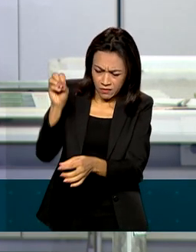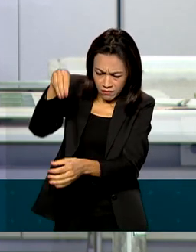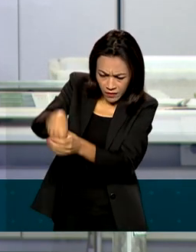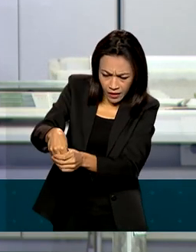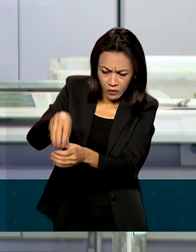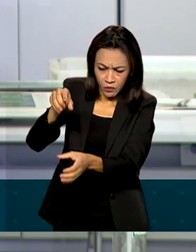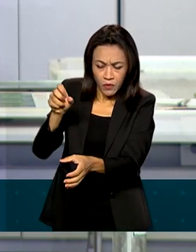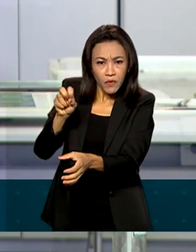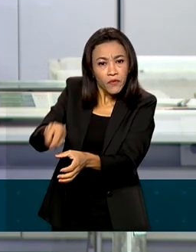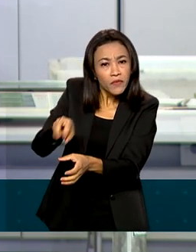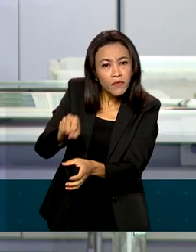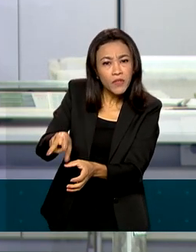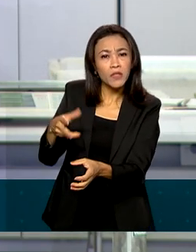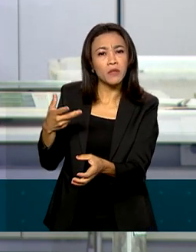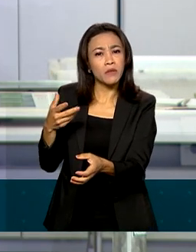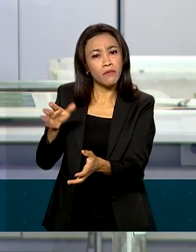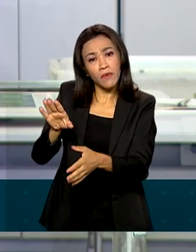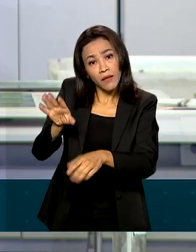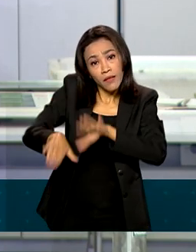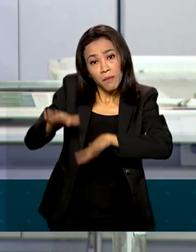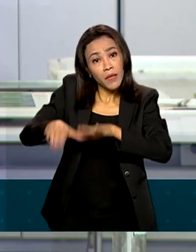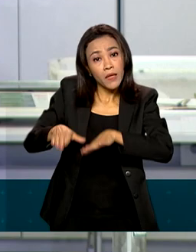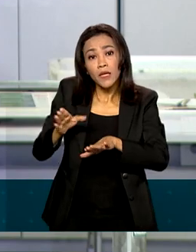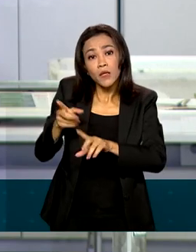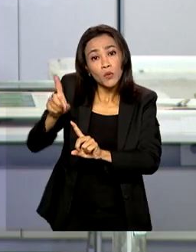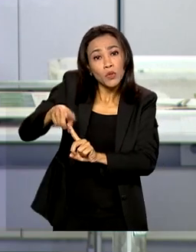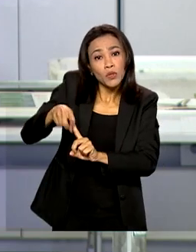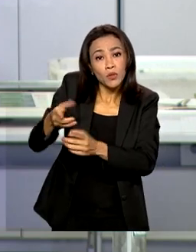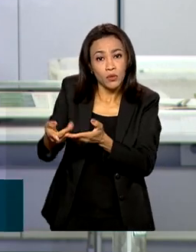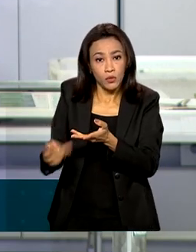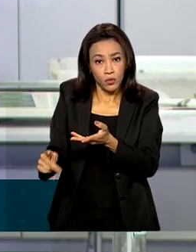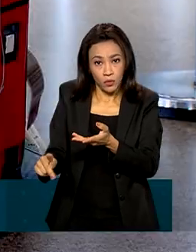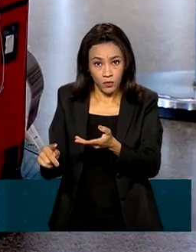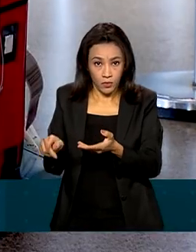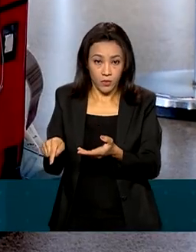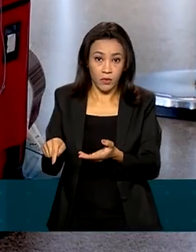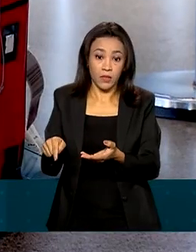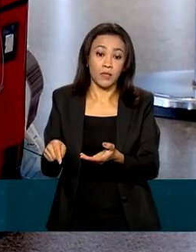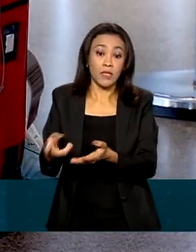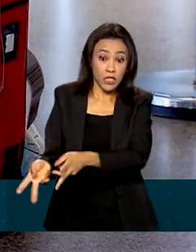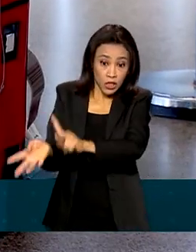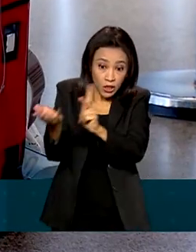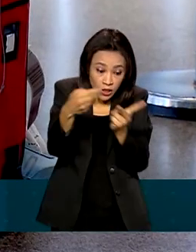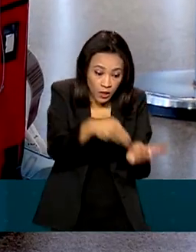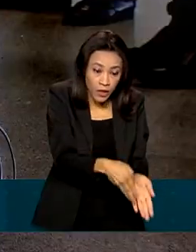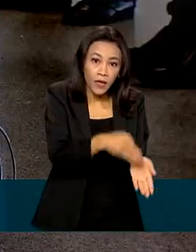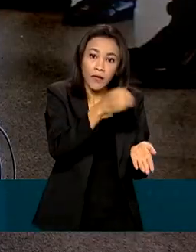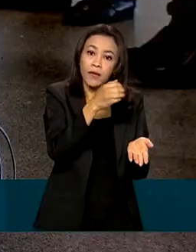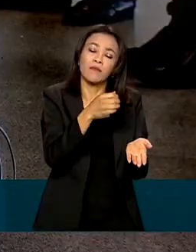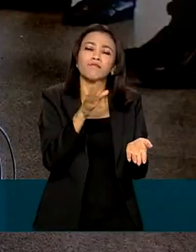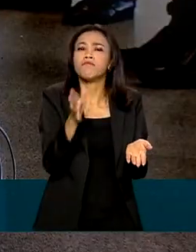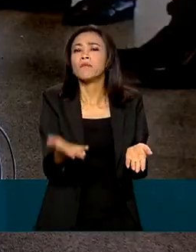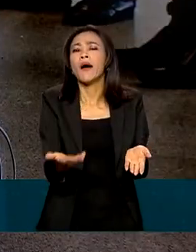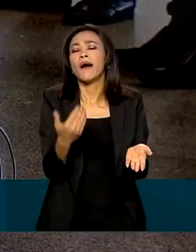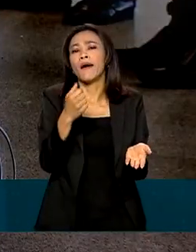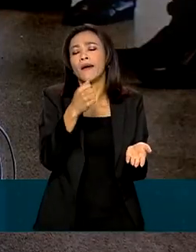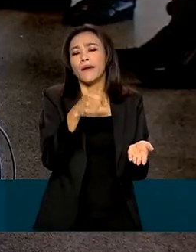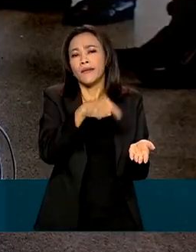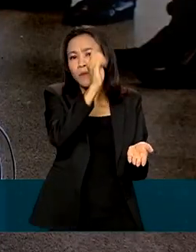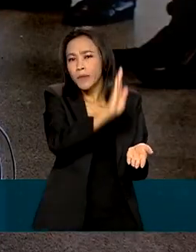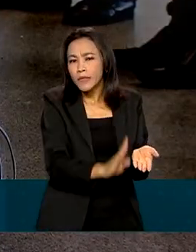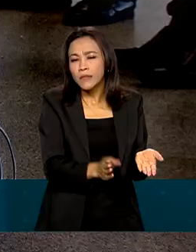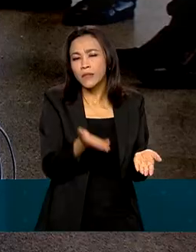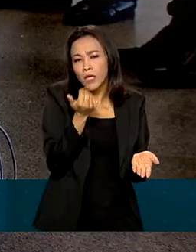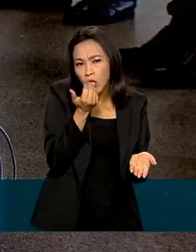ficar às vezes meses, dependendo do tipo do produto, ele pode ficar meses viável ali dentro daquele produto. Se isso chegar de alguma forma na